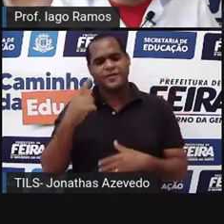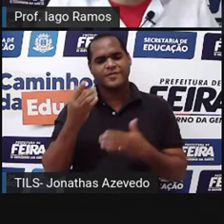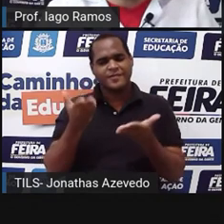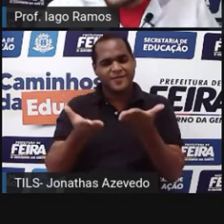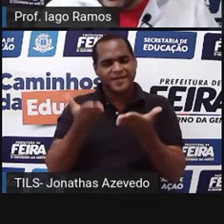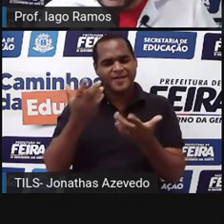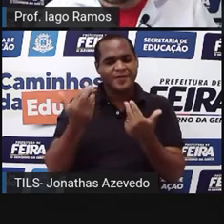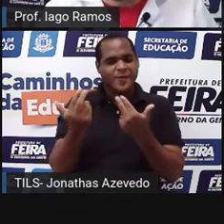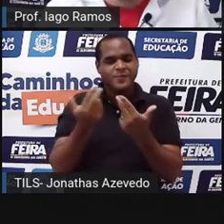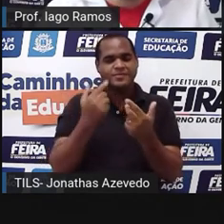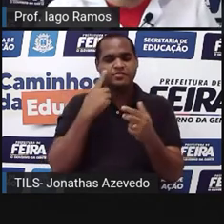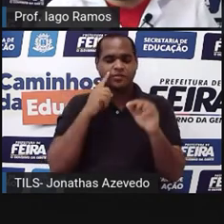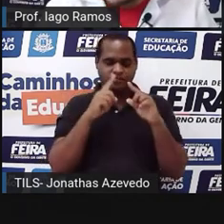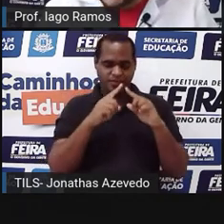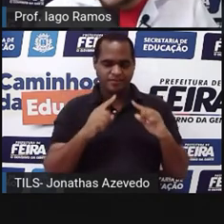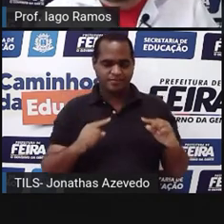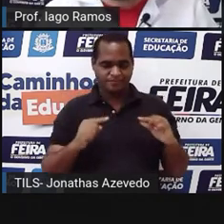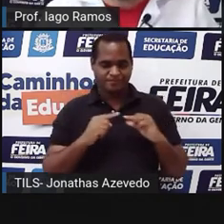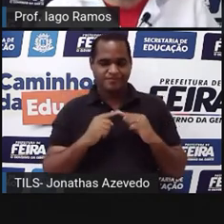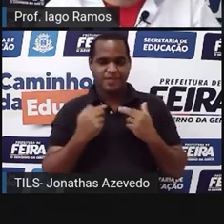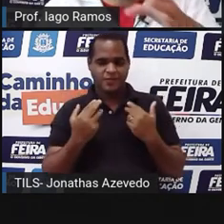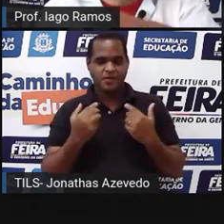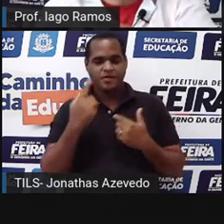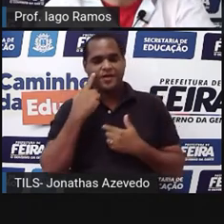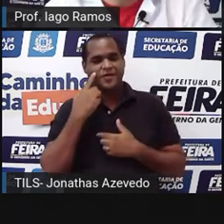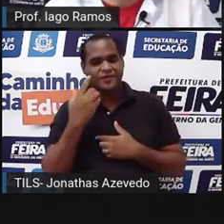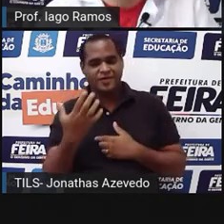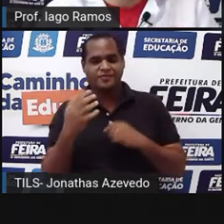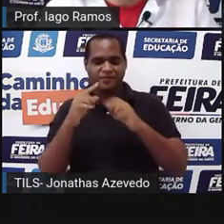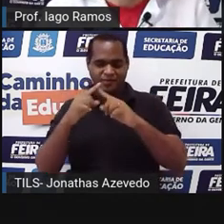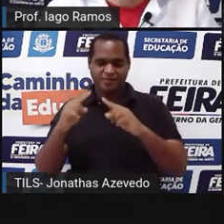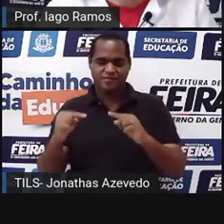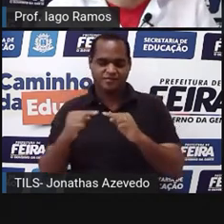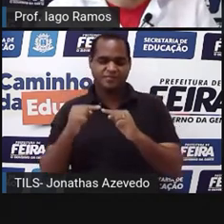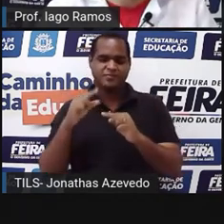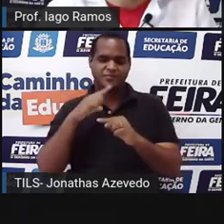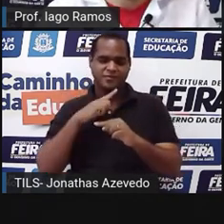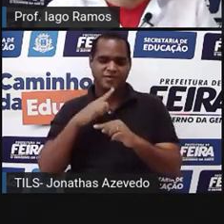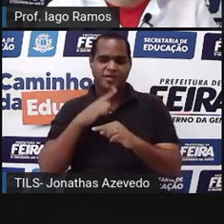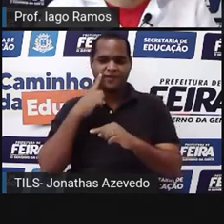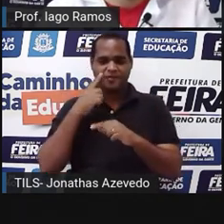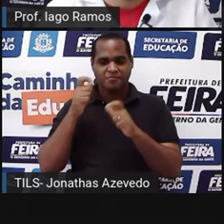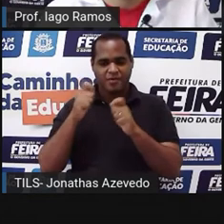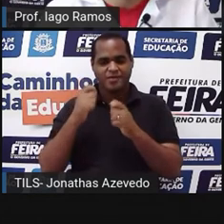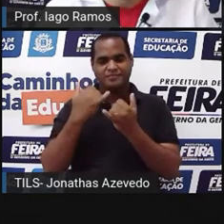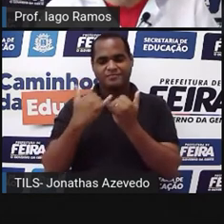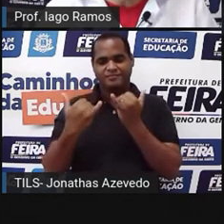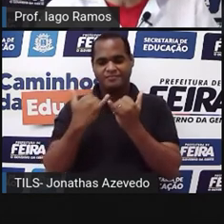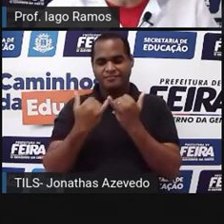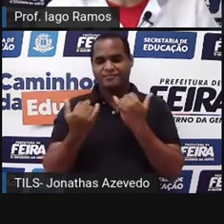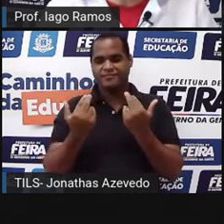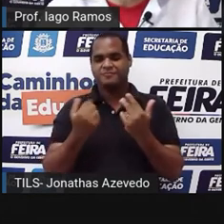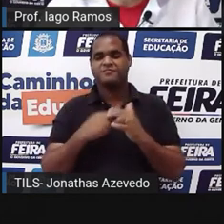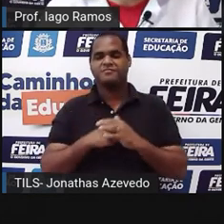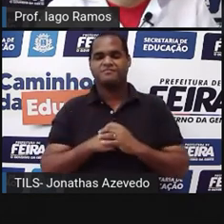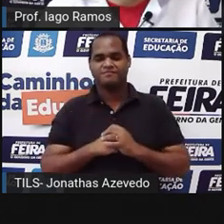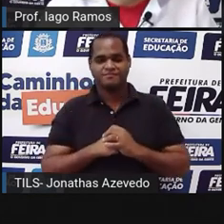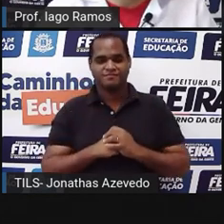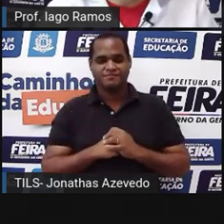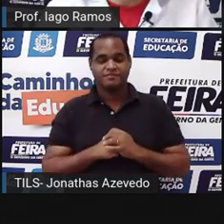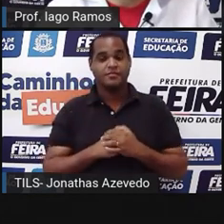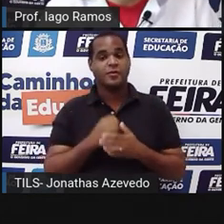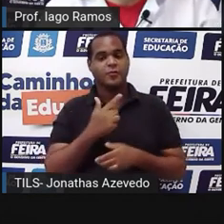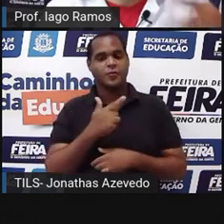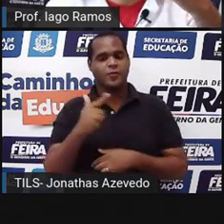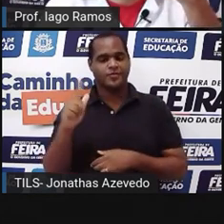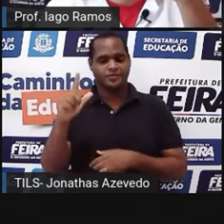triângulos eu nem olho para os ângulos. Já posso dizer esses dois são semelhantes. Tem um outro caso que é